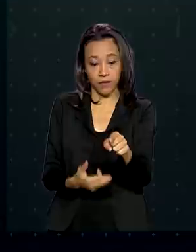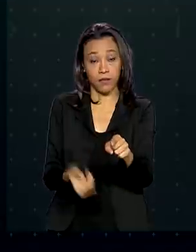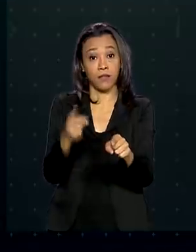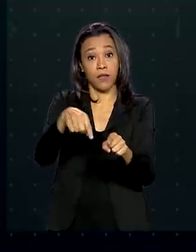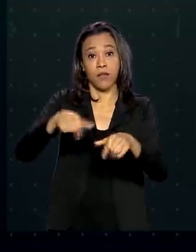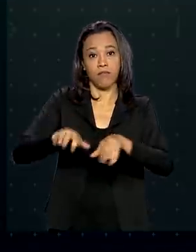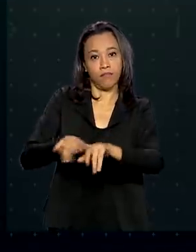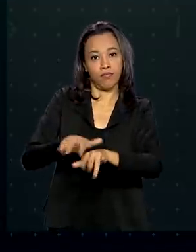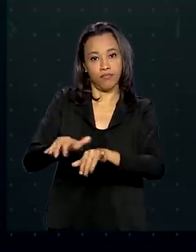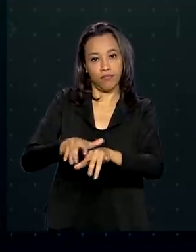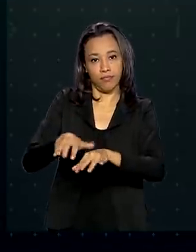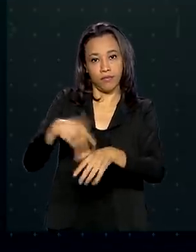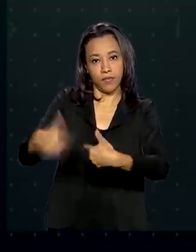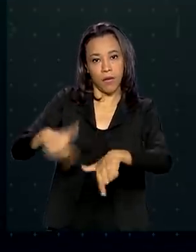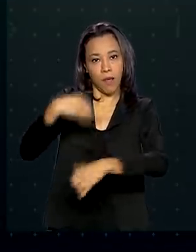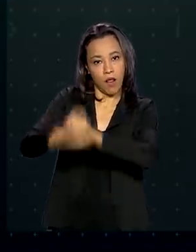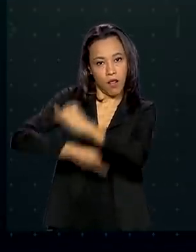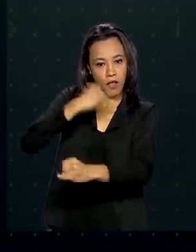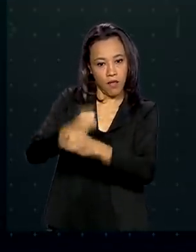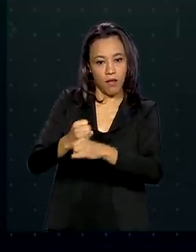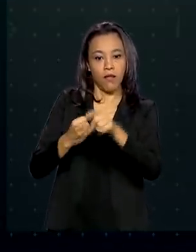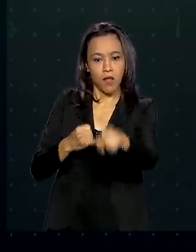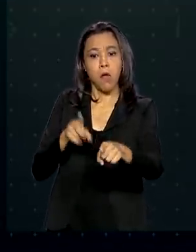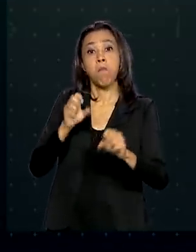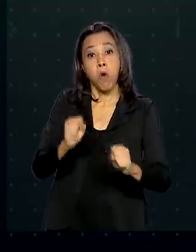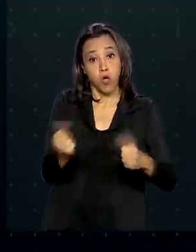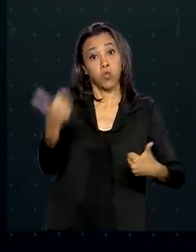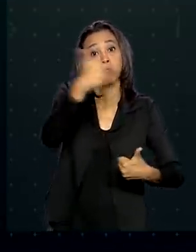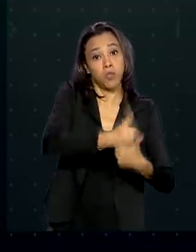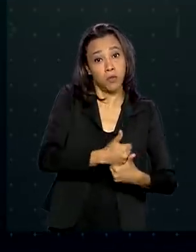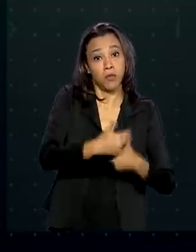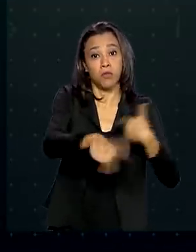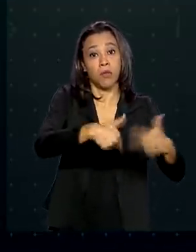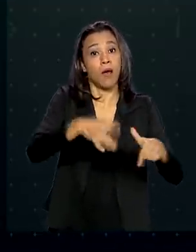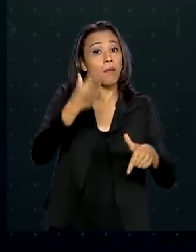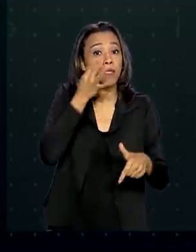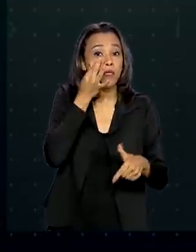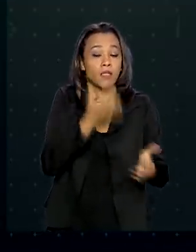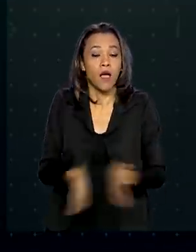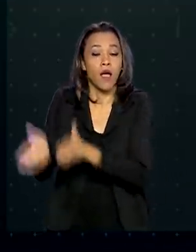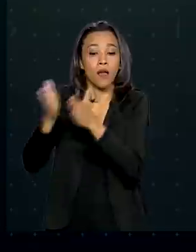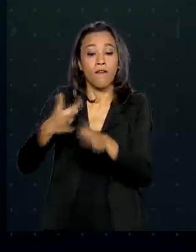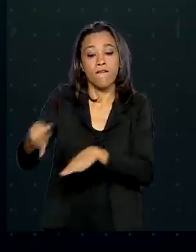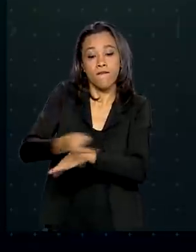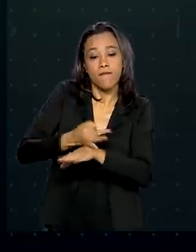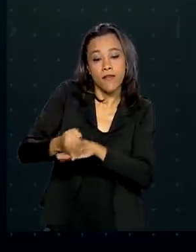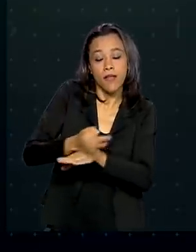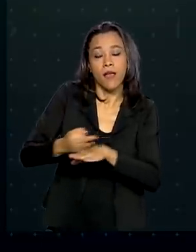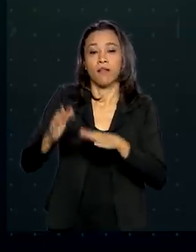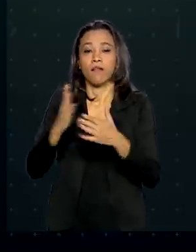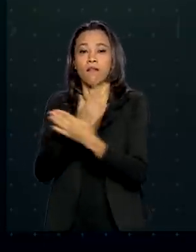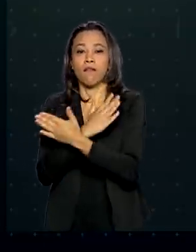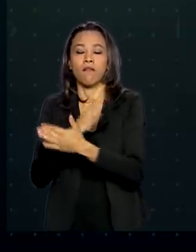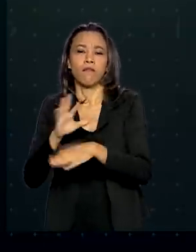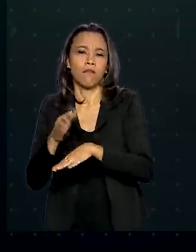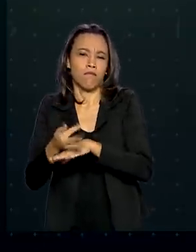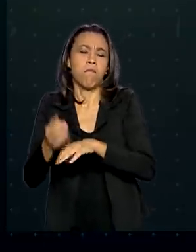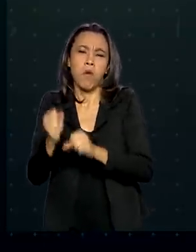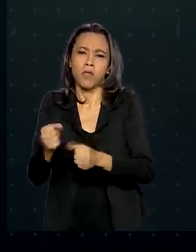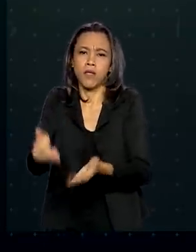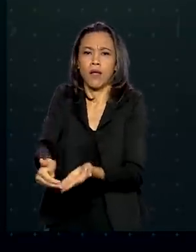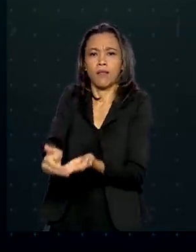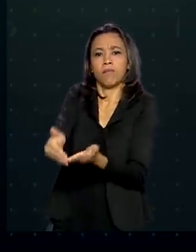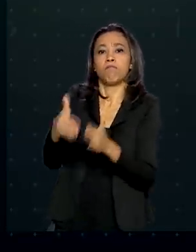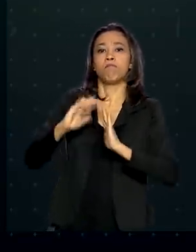teletrabalho poderá substituir o trabalho presencial. Feriados e férias poderão ser antecipados.